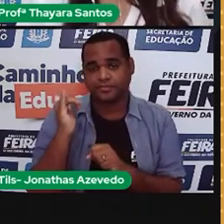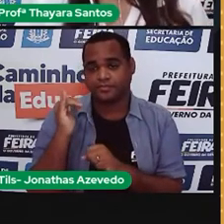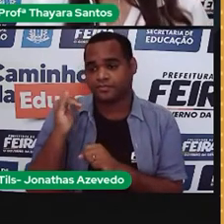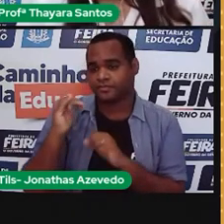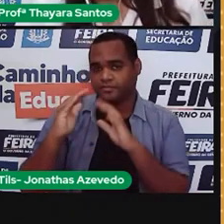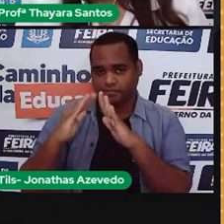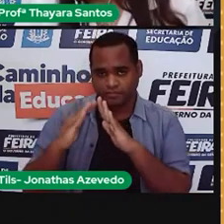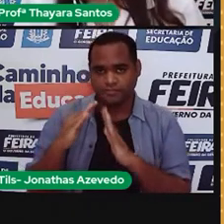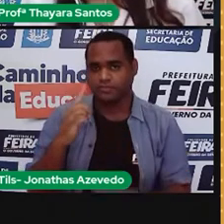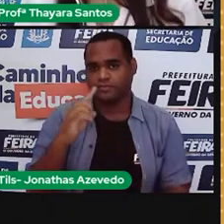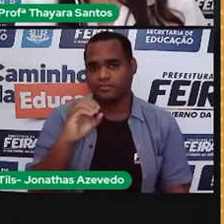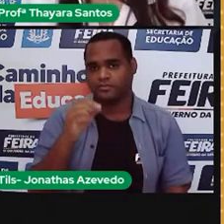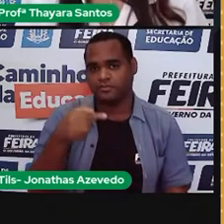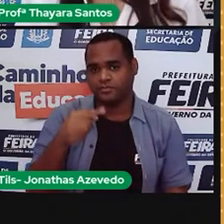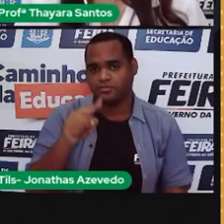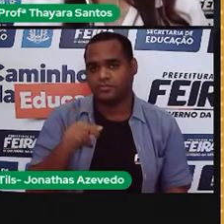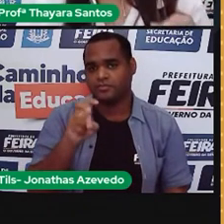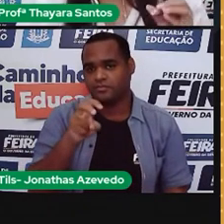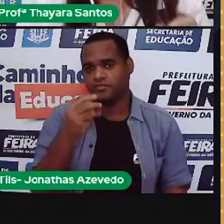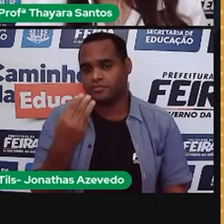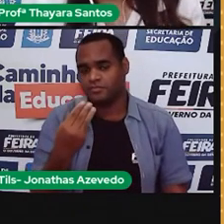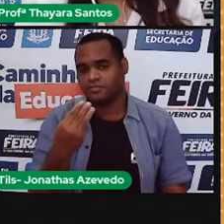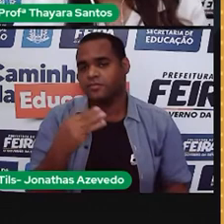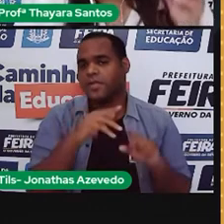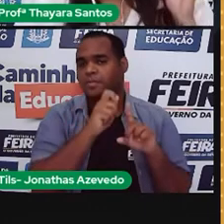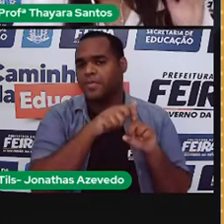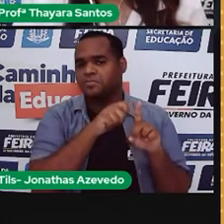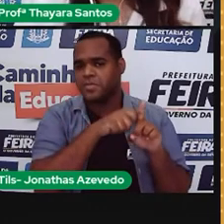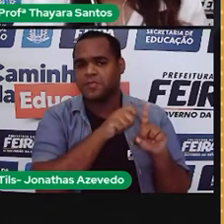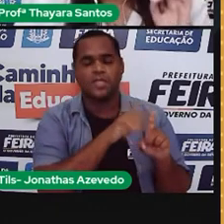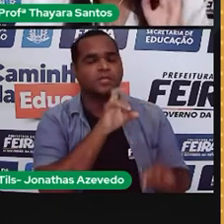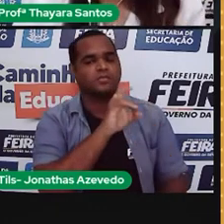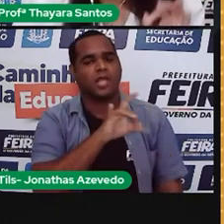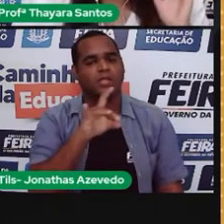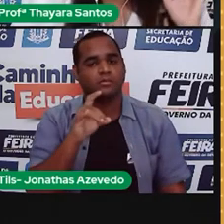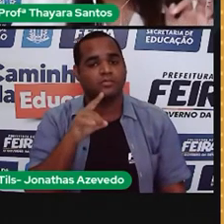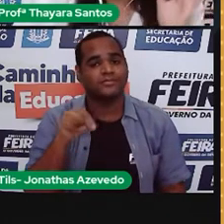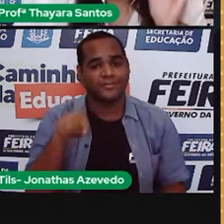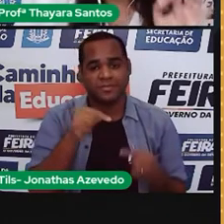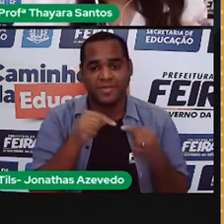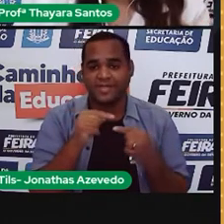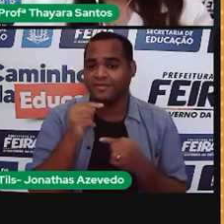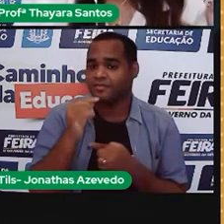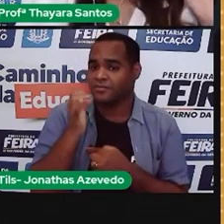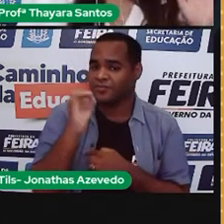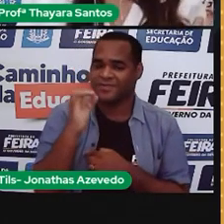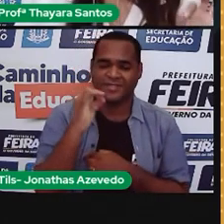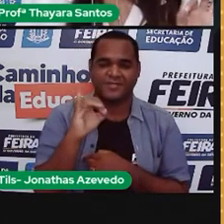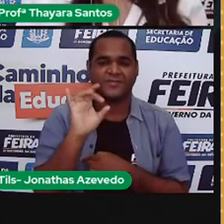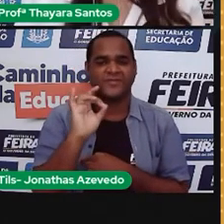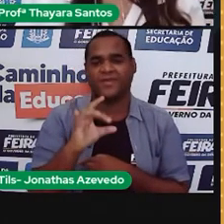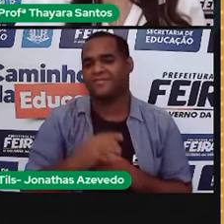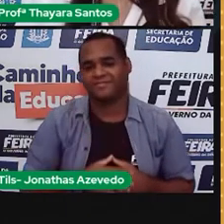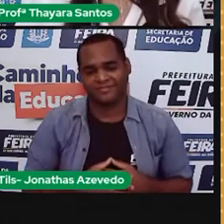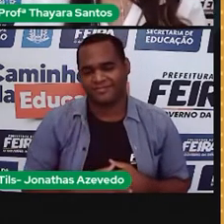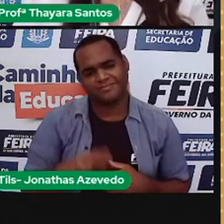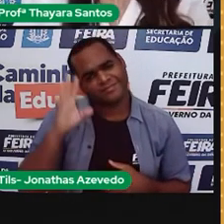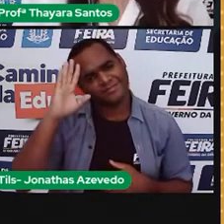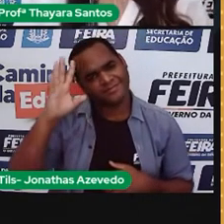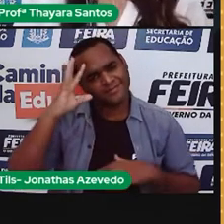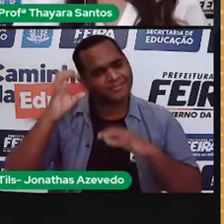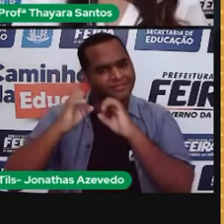107,53 reais por mês. Isso aqui só do chuveiro elétrico. Imaginem aí.